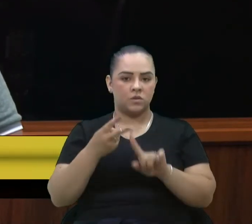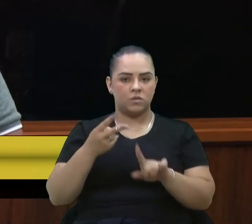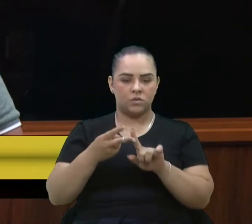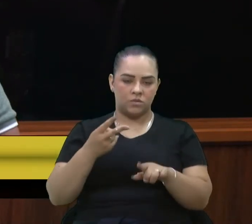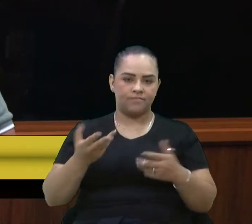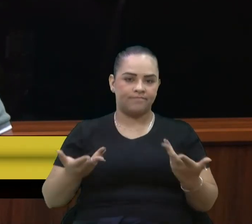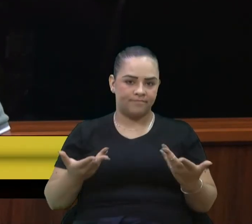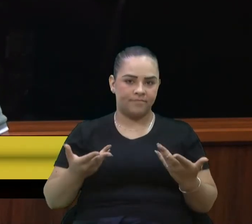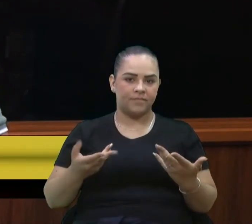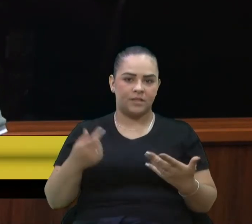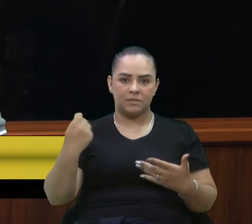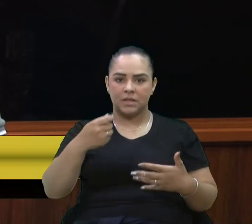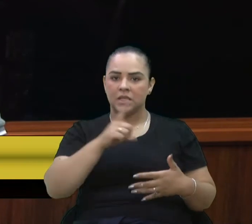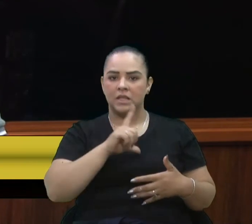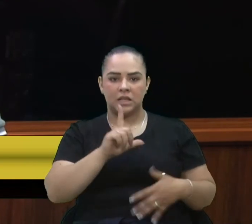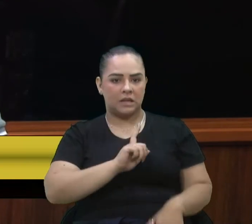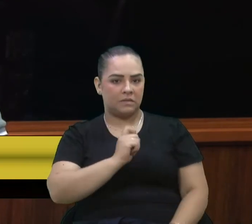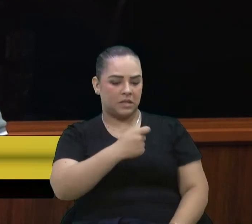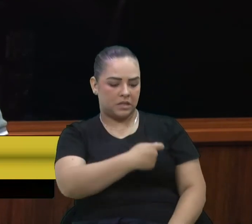bom, há de se fiscalizar.